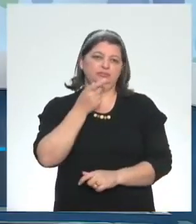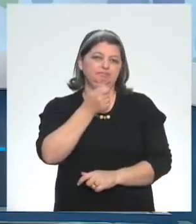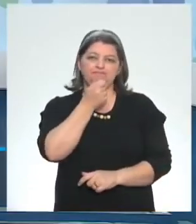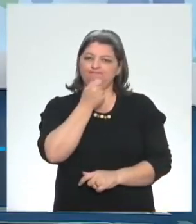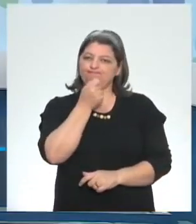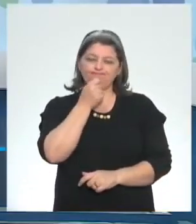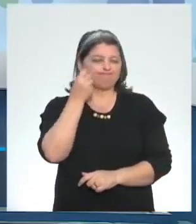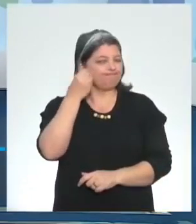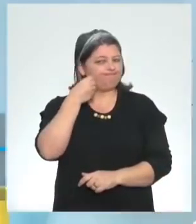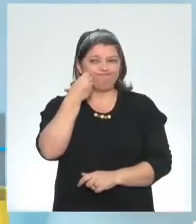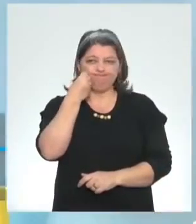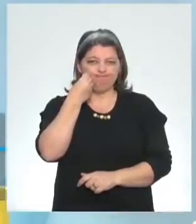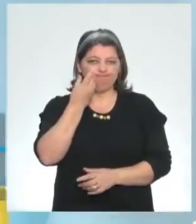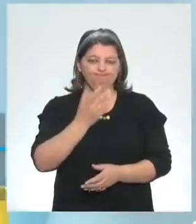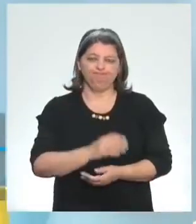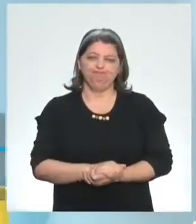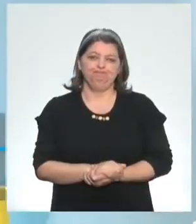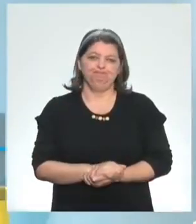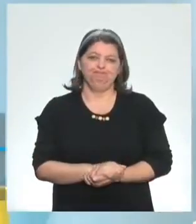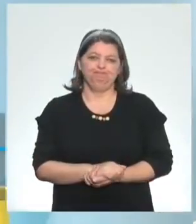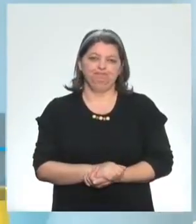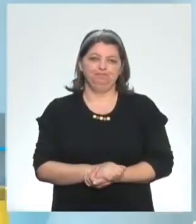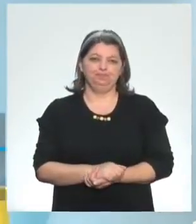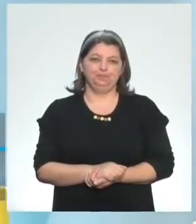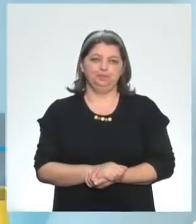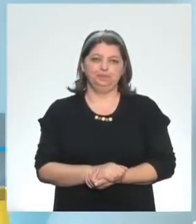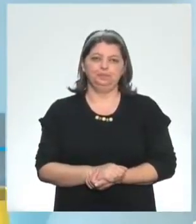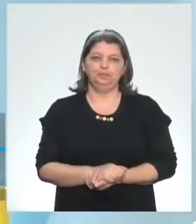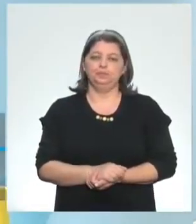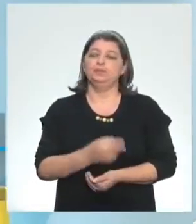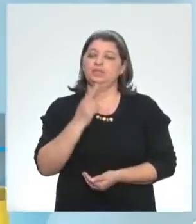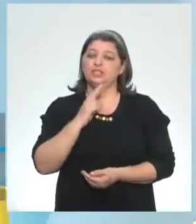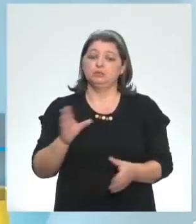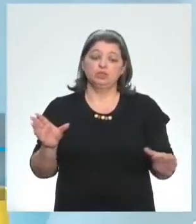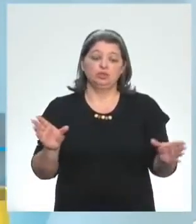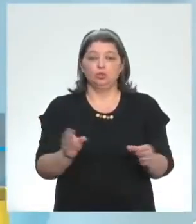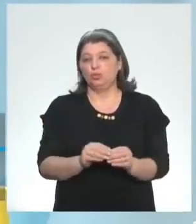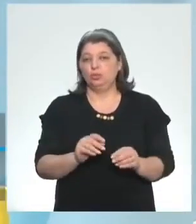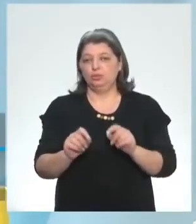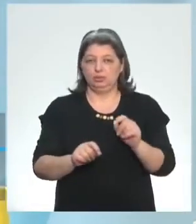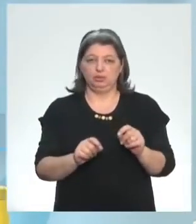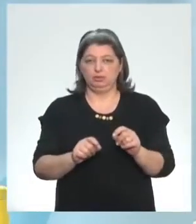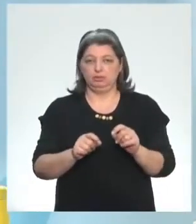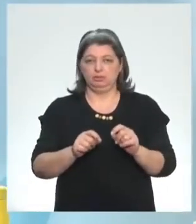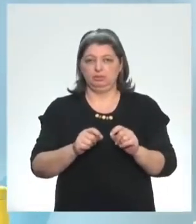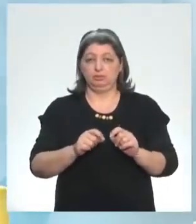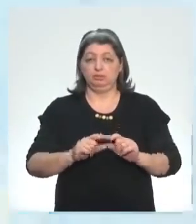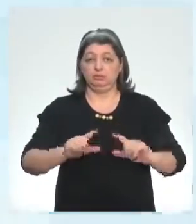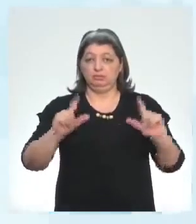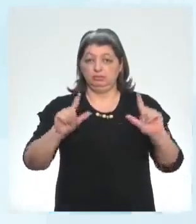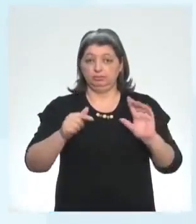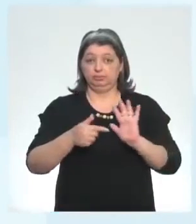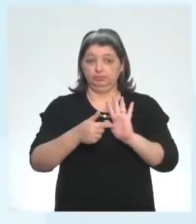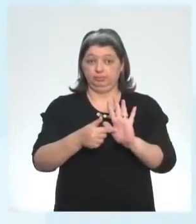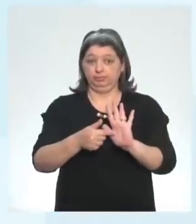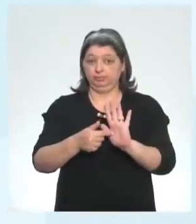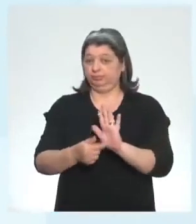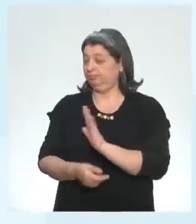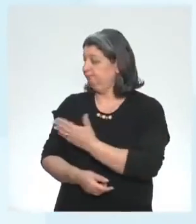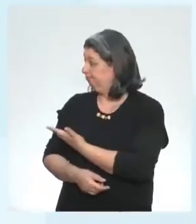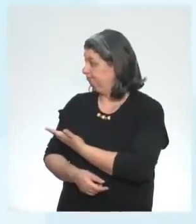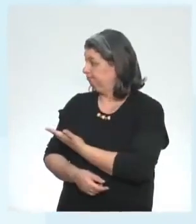experiência. No, I haven't. Então, como respostinha curta, é o que a gente tem, vai aparecer para vocês lá, No,